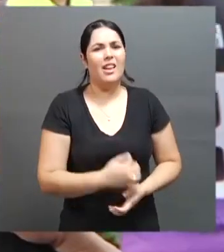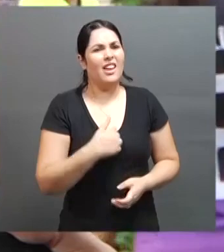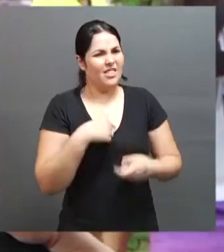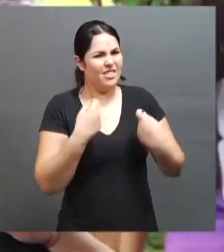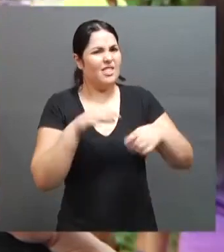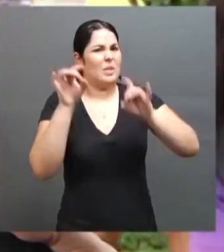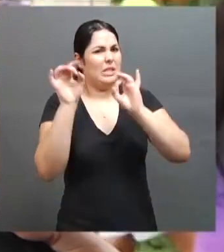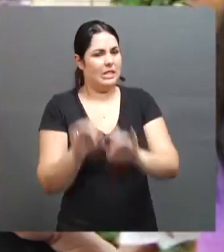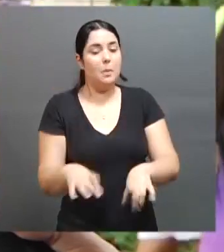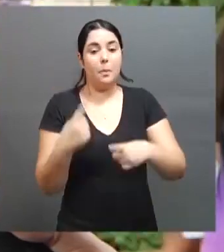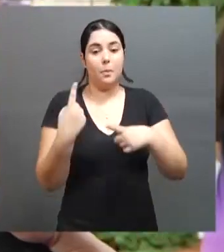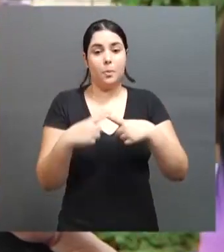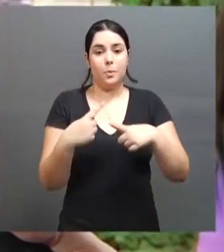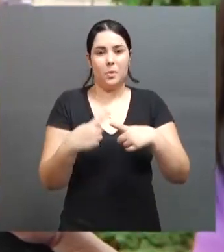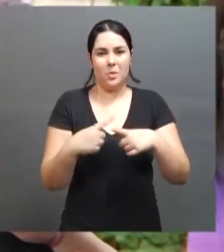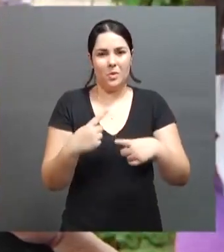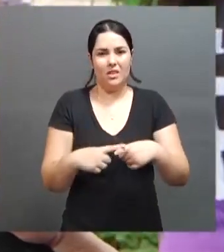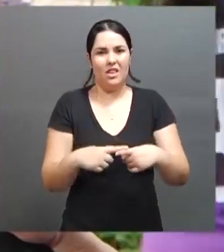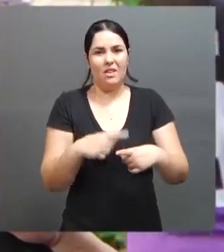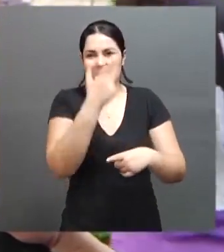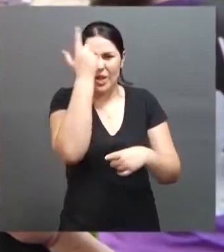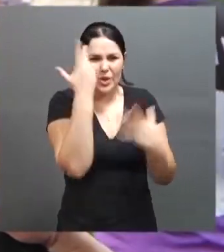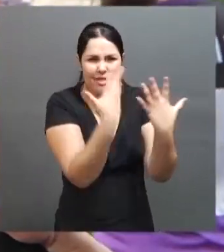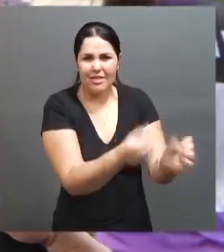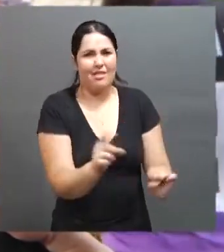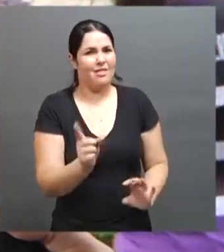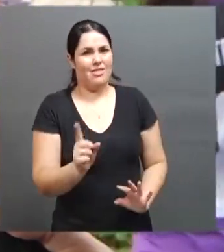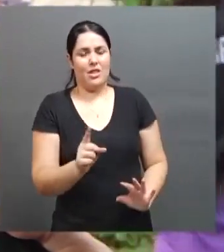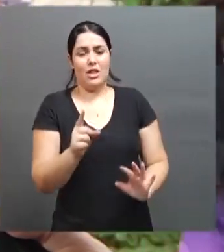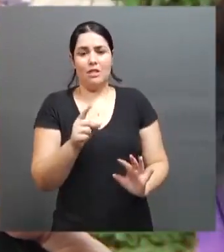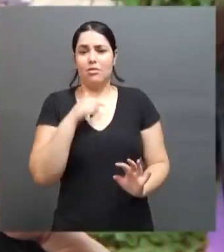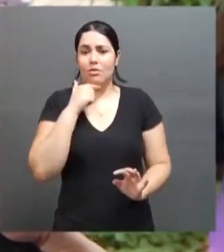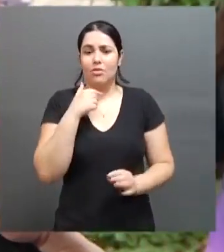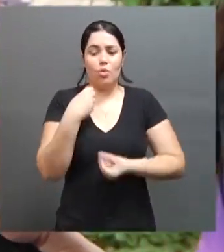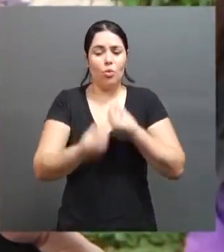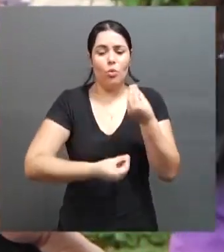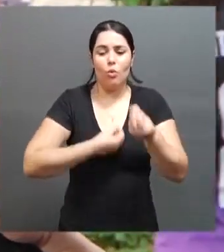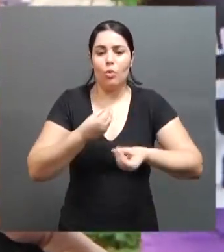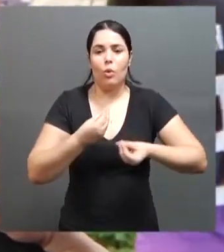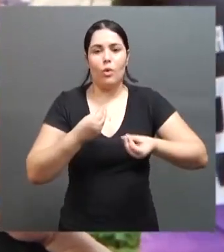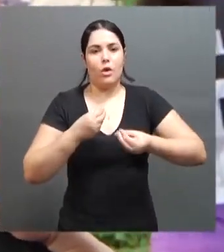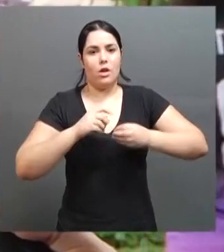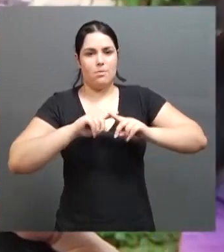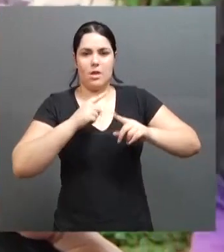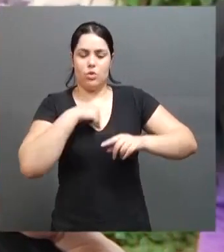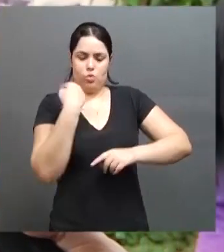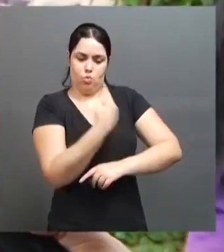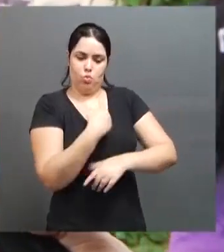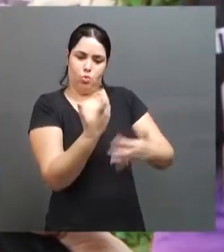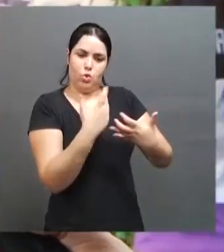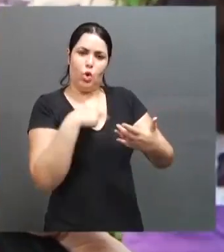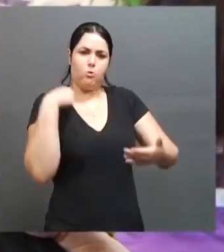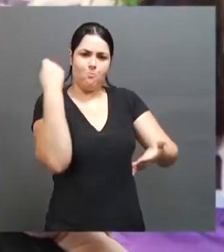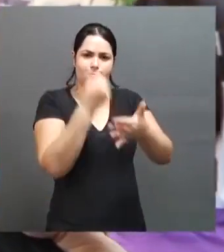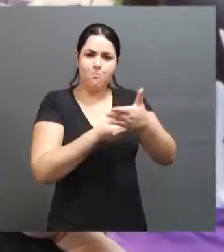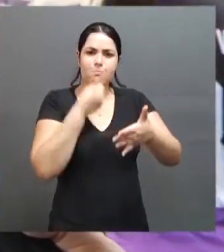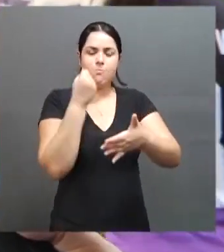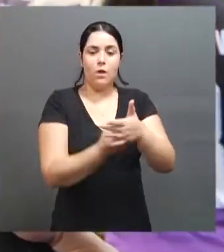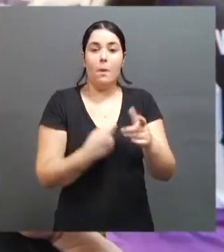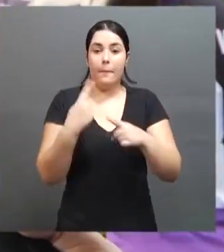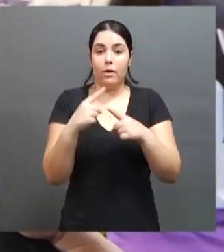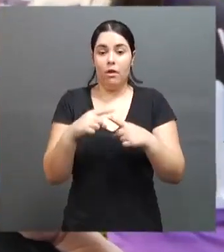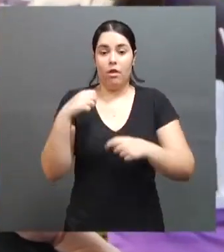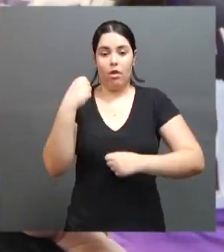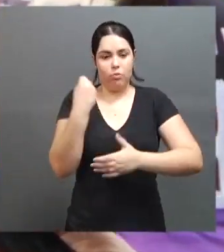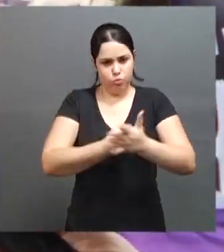tempo, porque nós tivemos muita aprovação, nós não tínhamos recursos, teve muita coisa. Então se nós quisemos mesmo, nós estávamos aqui hoje, porque nós correu atrás,